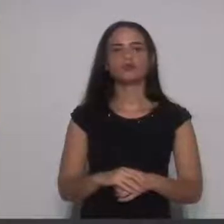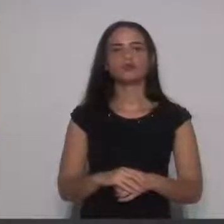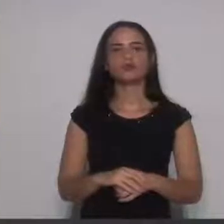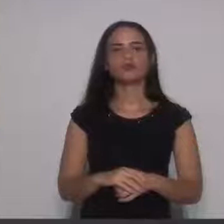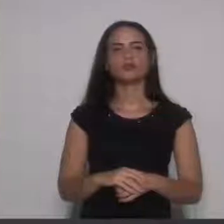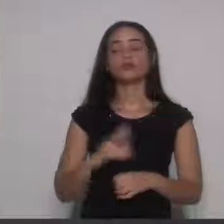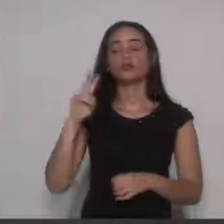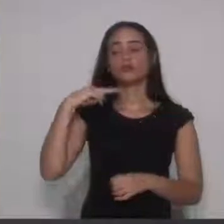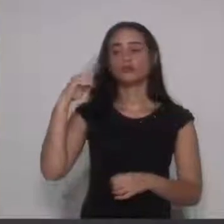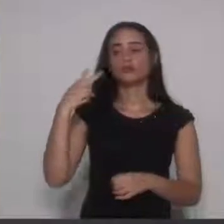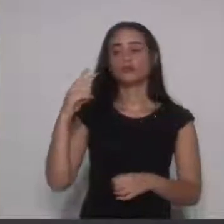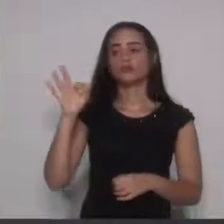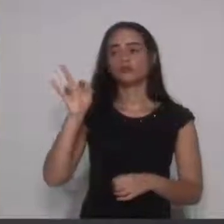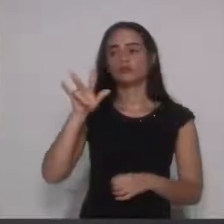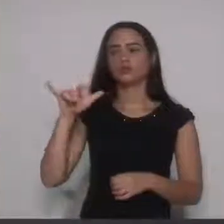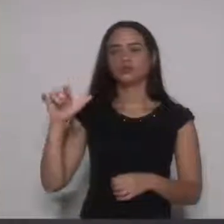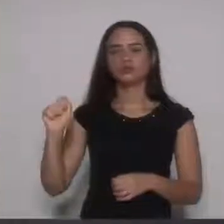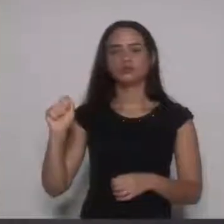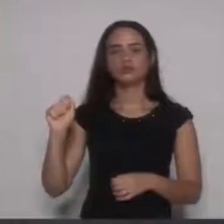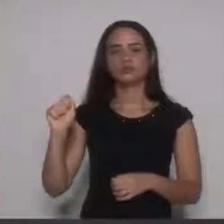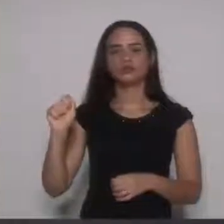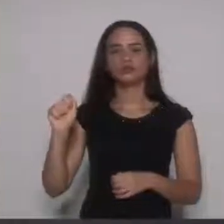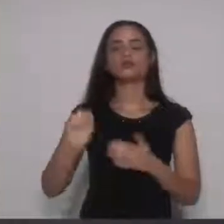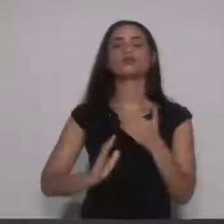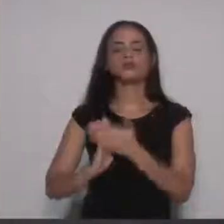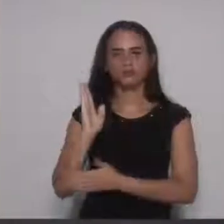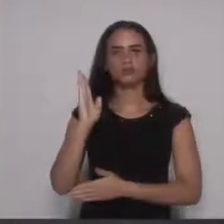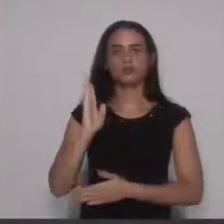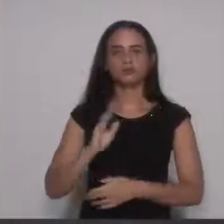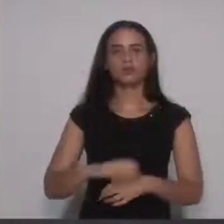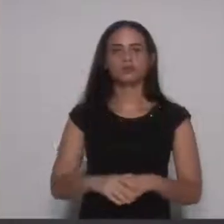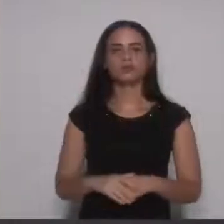Vereador Flávia Bittar, aprovo.